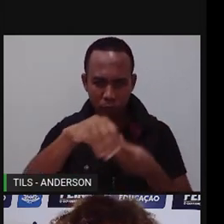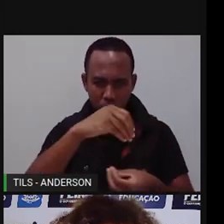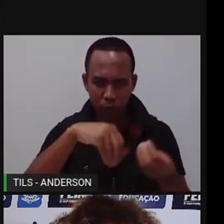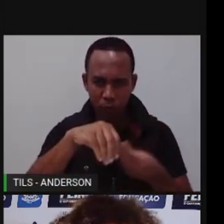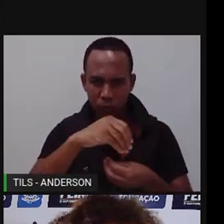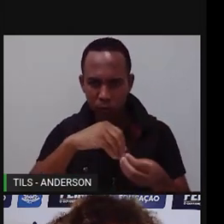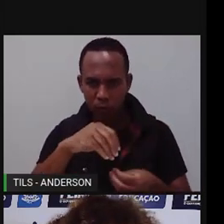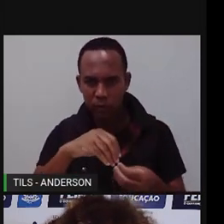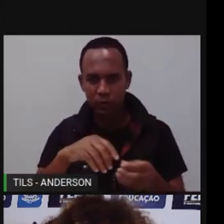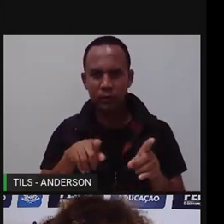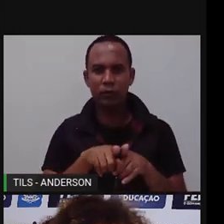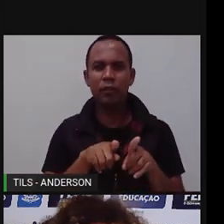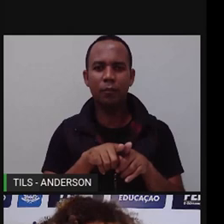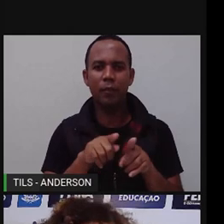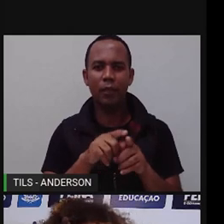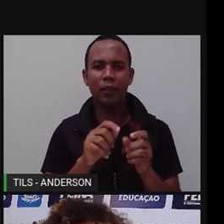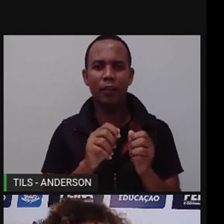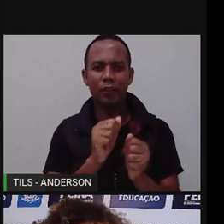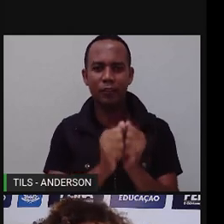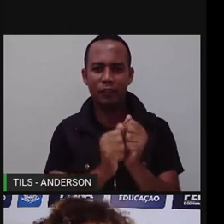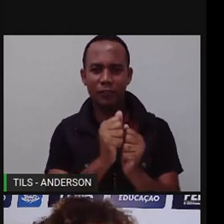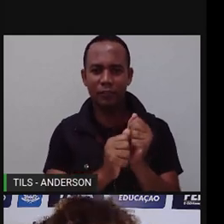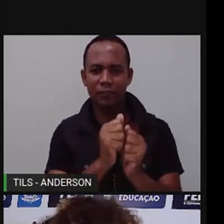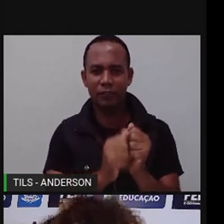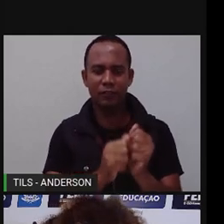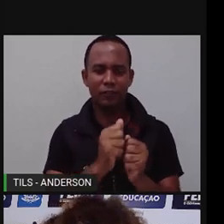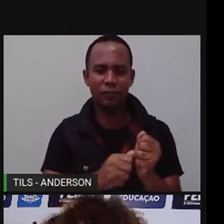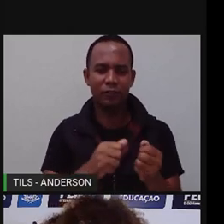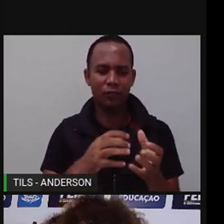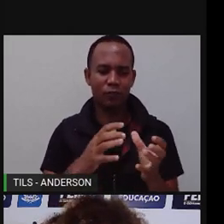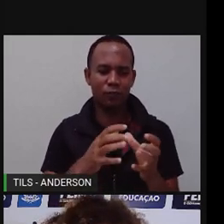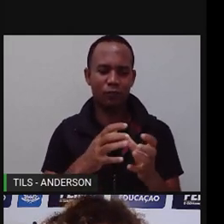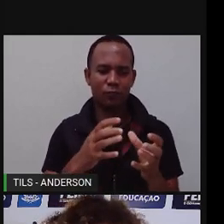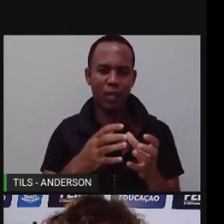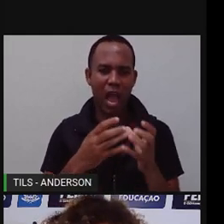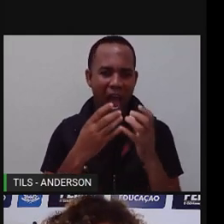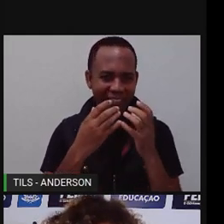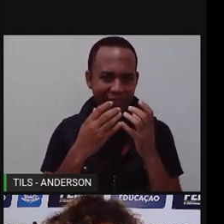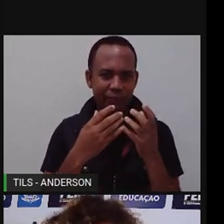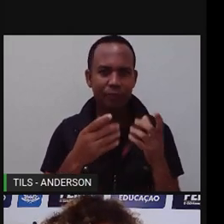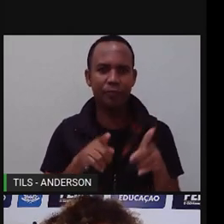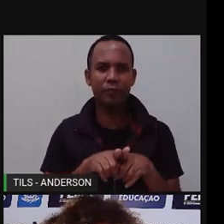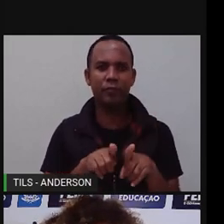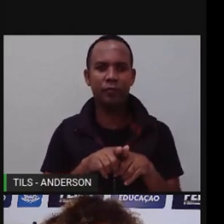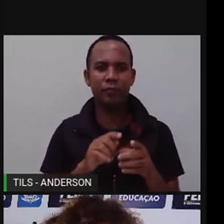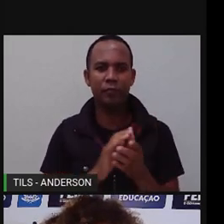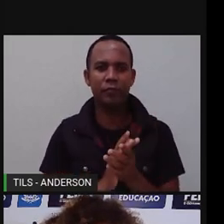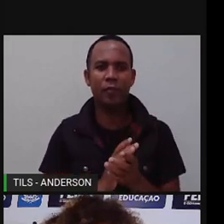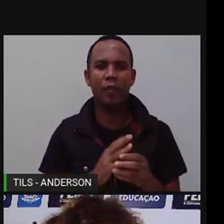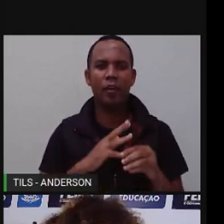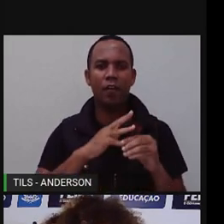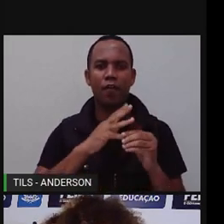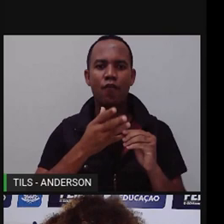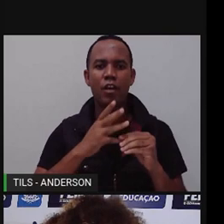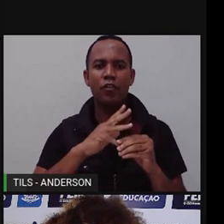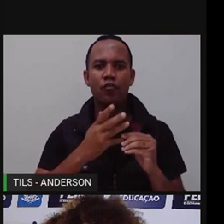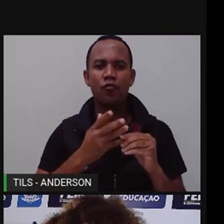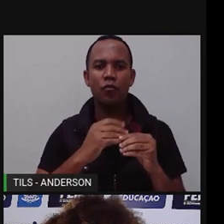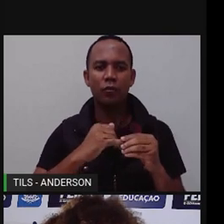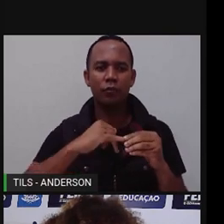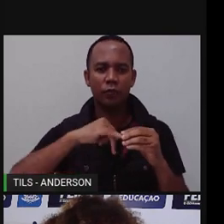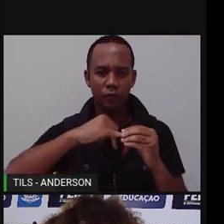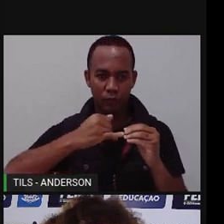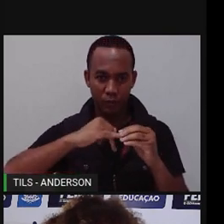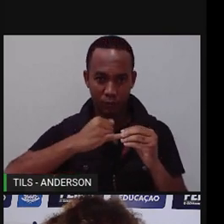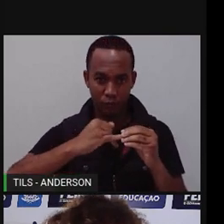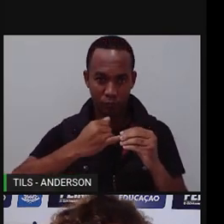aí tá chegando o período bom aí da pamonha, né? Do São João. Então, vamos lá. A feijoada, ela tem uma história, Anderson, bem bacana por trás dela.